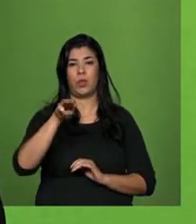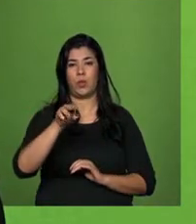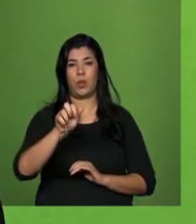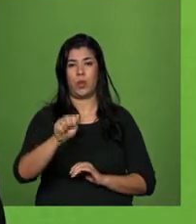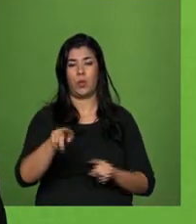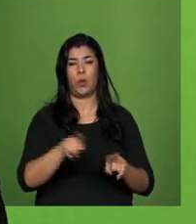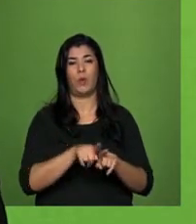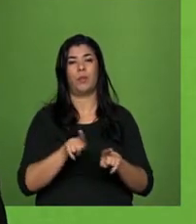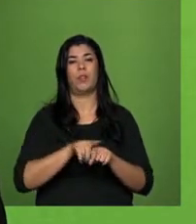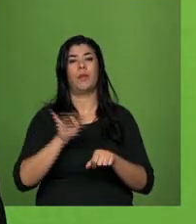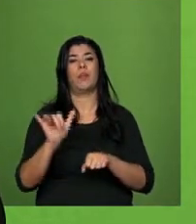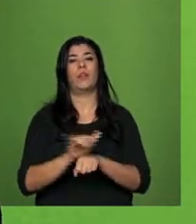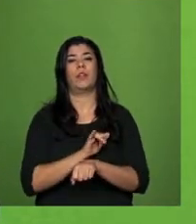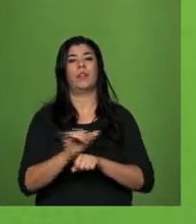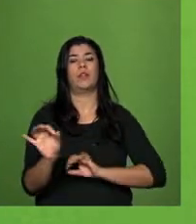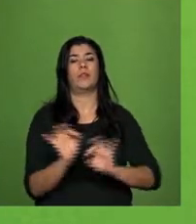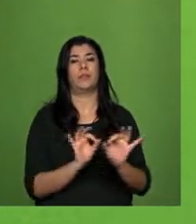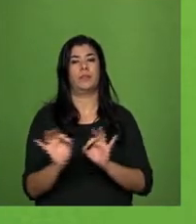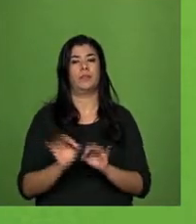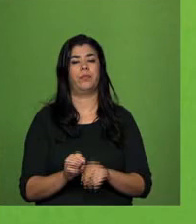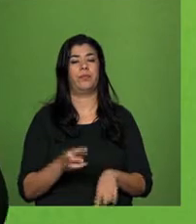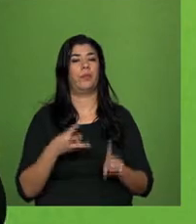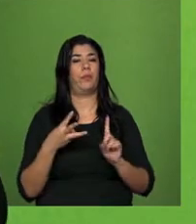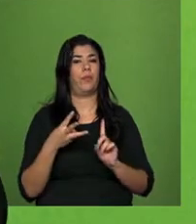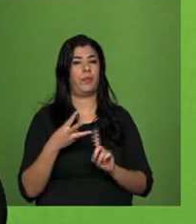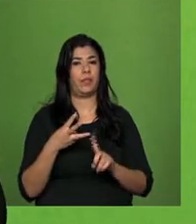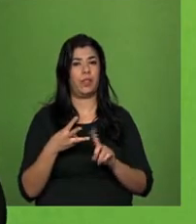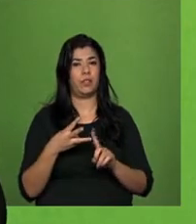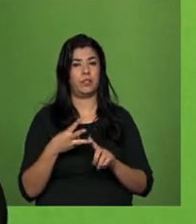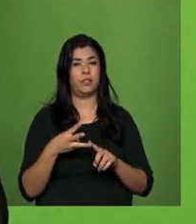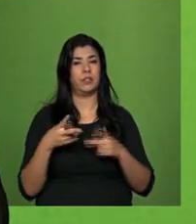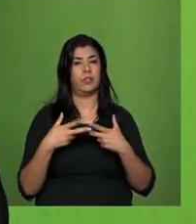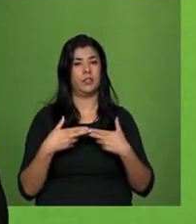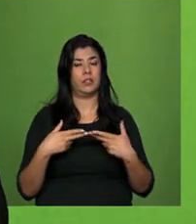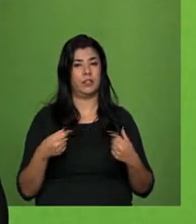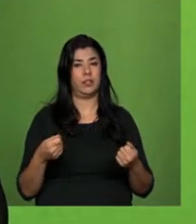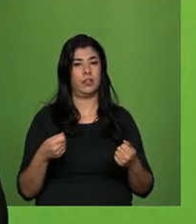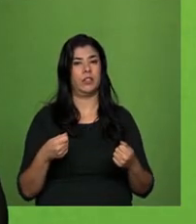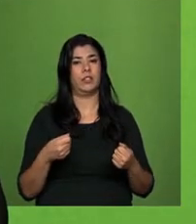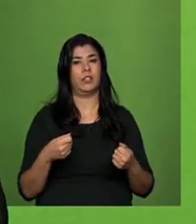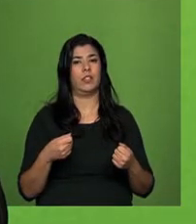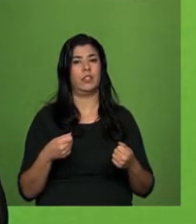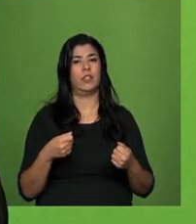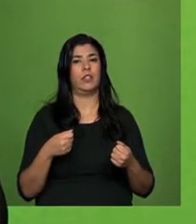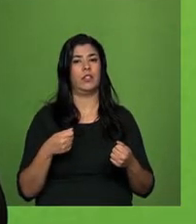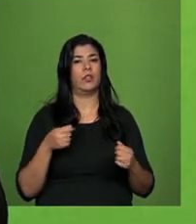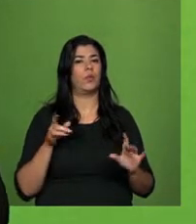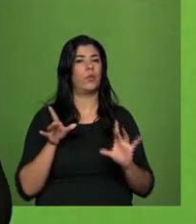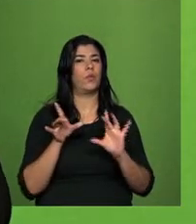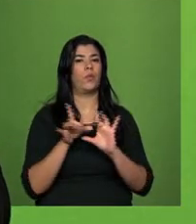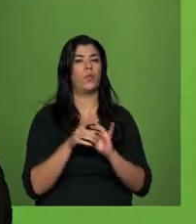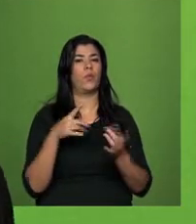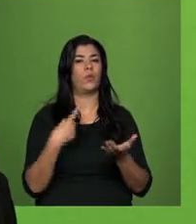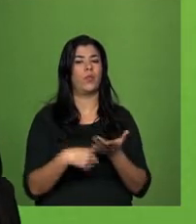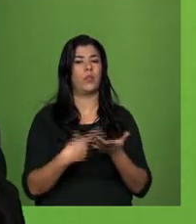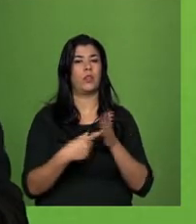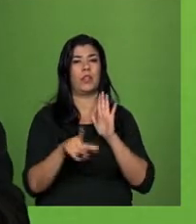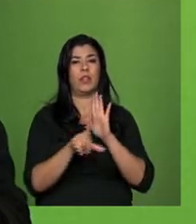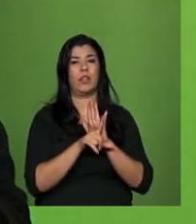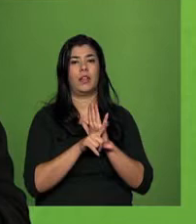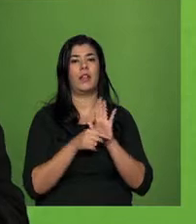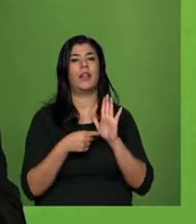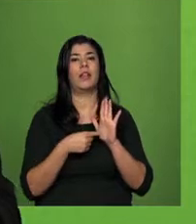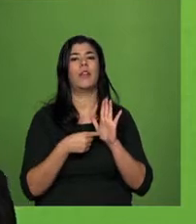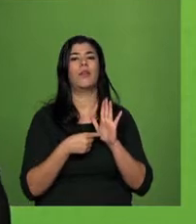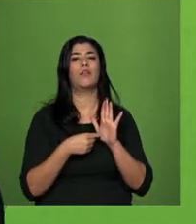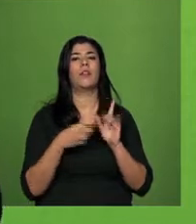vista da estratégia de regulamentação. E o terceiro aspecto associado à lei diz respeito à própria indústria,